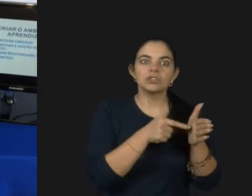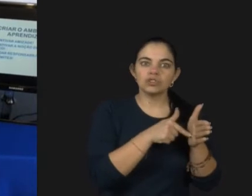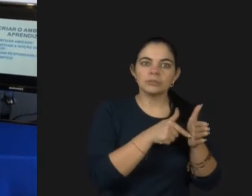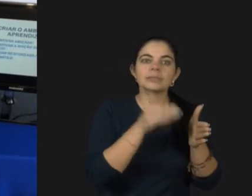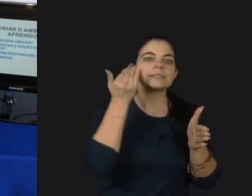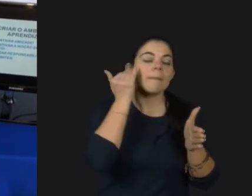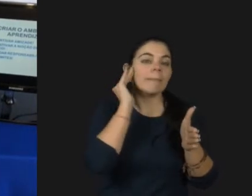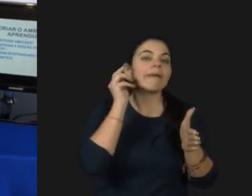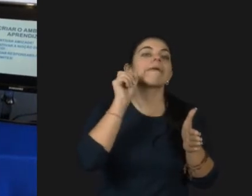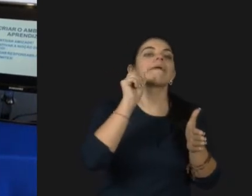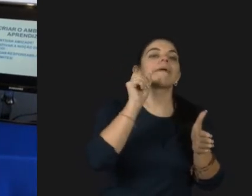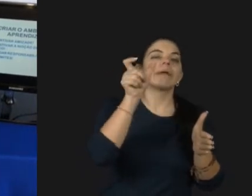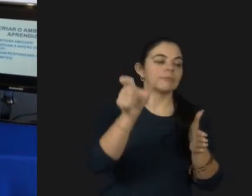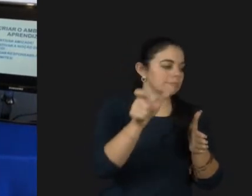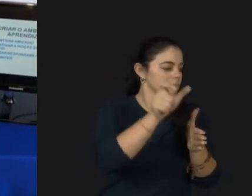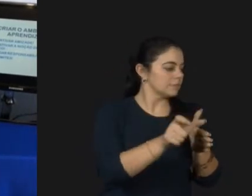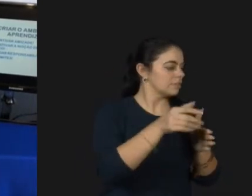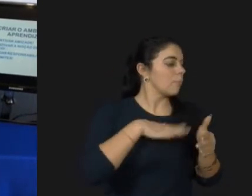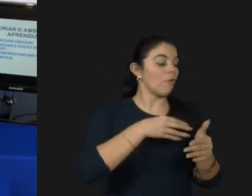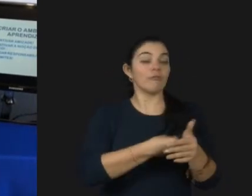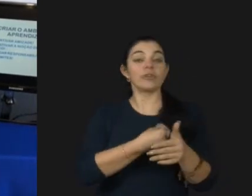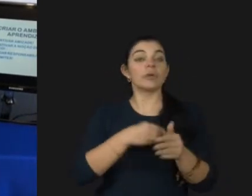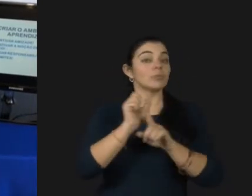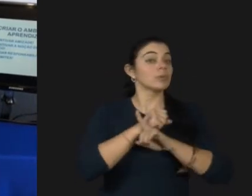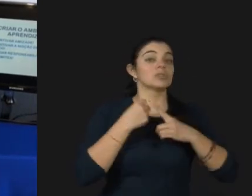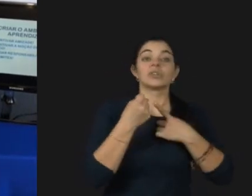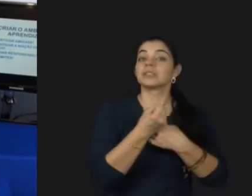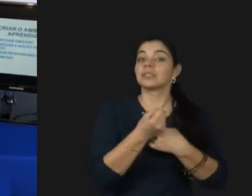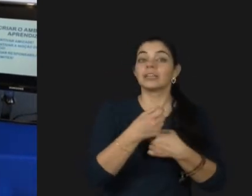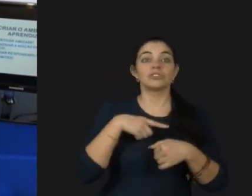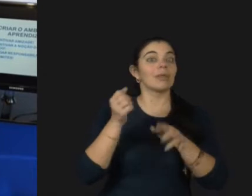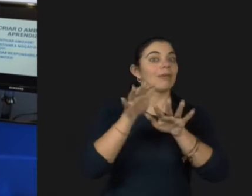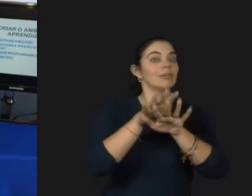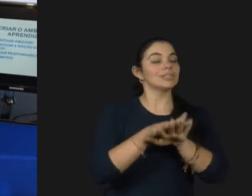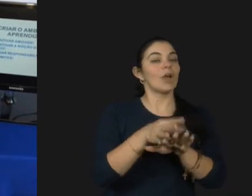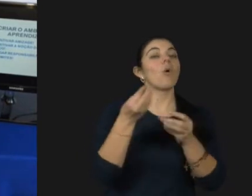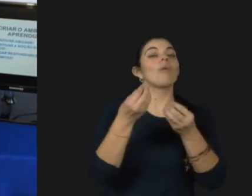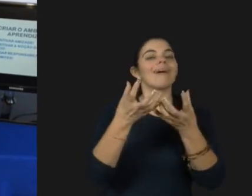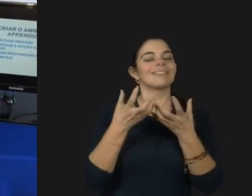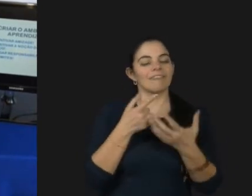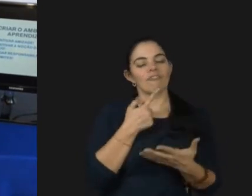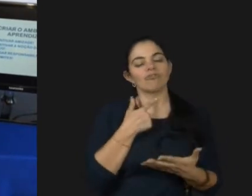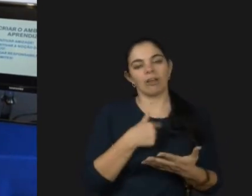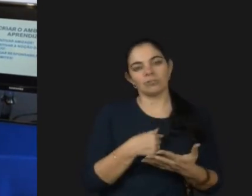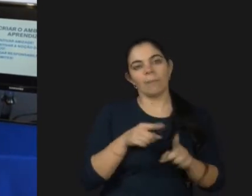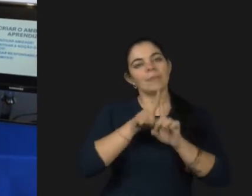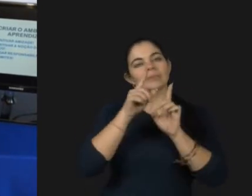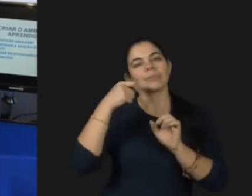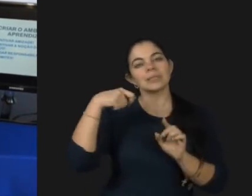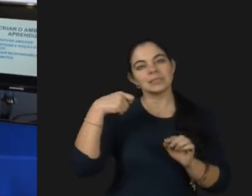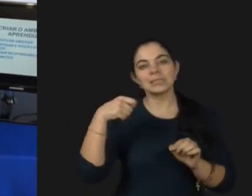Saber que nós estamos vivendo numa sociedade que nem sempre é tão inclusiva quanto queremos. E nós precisamos